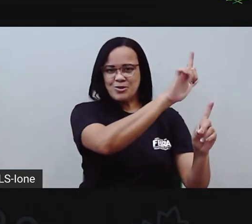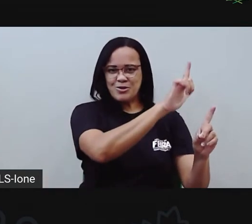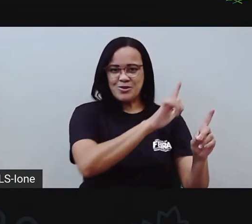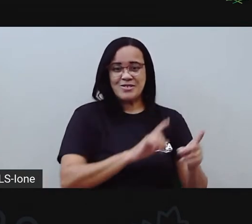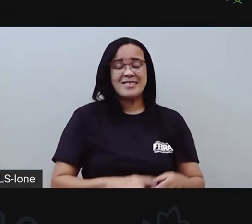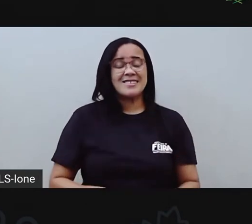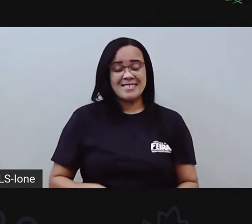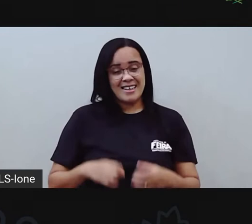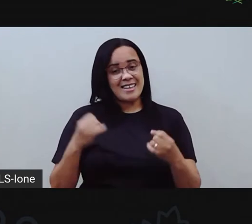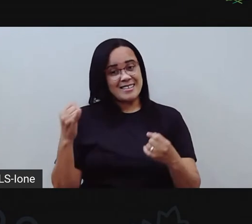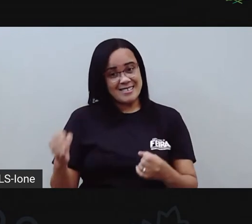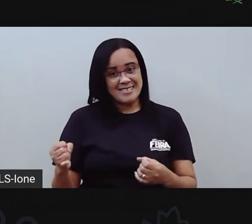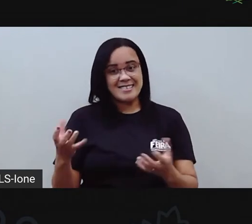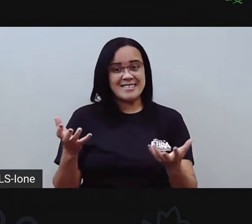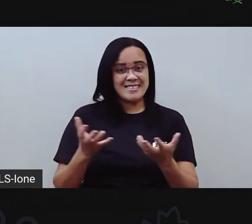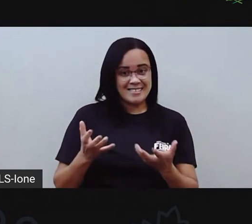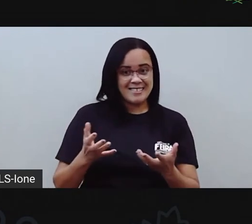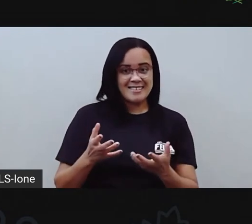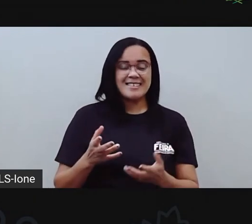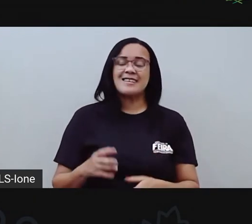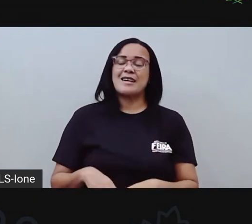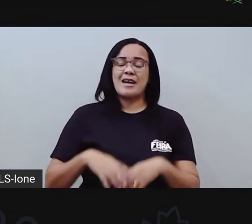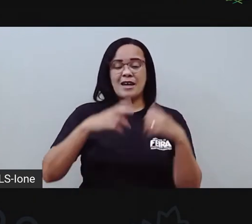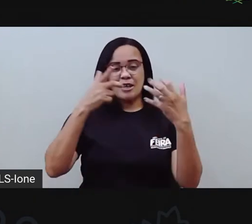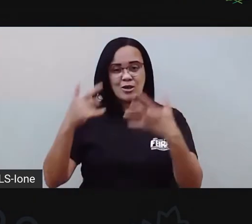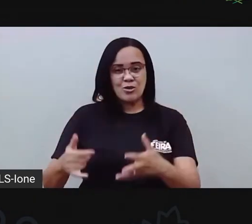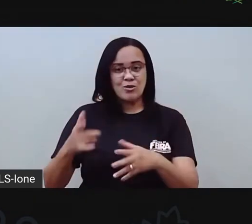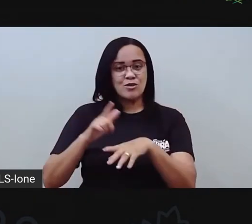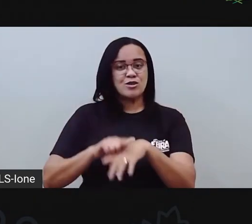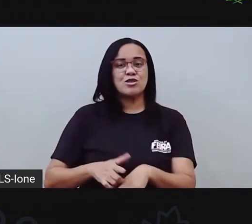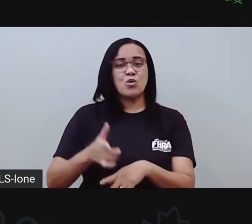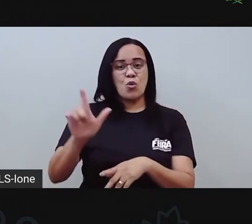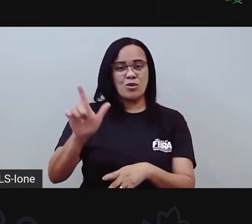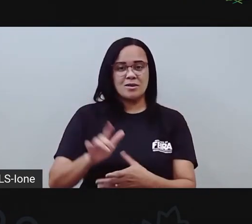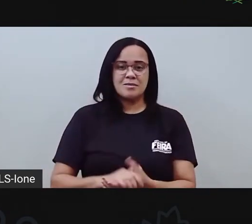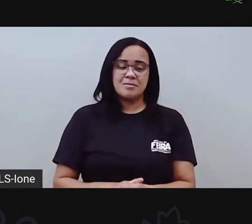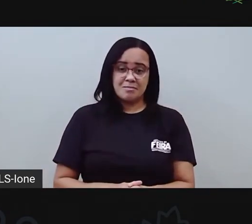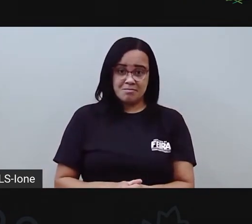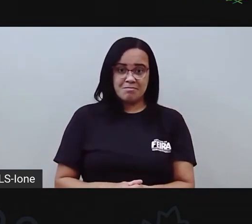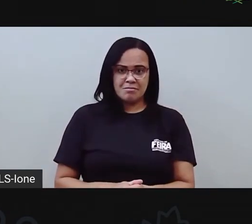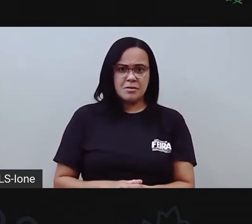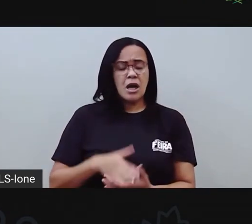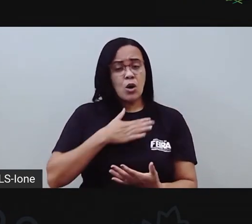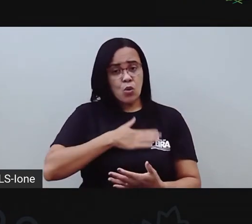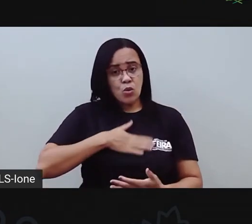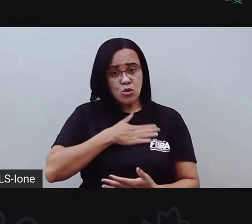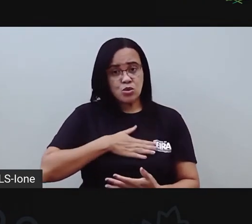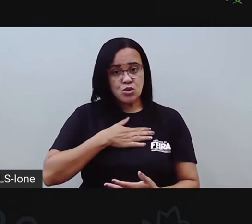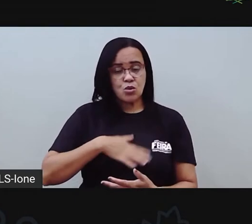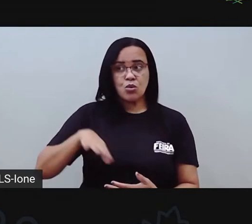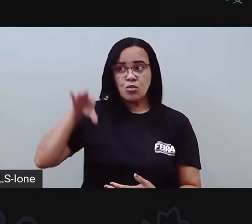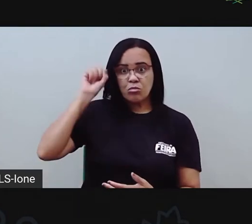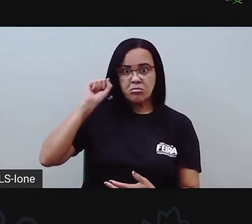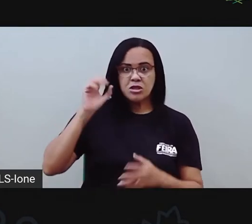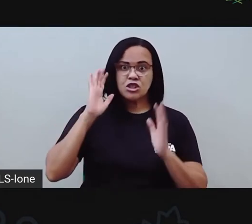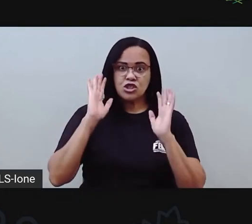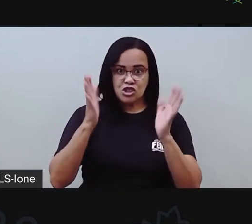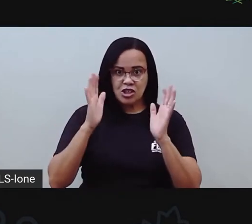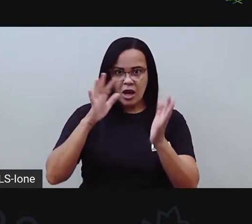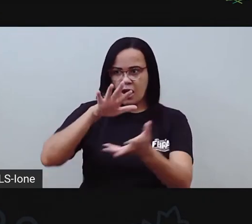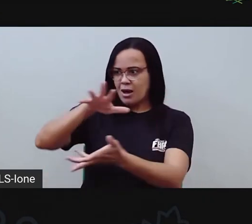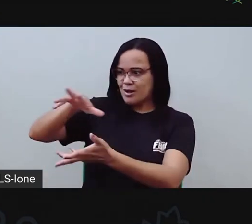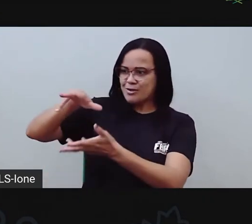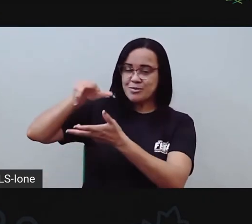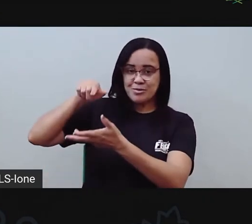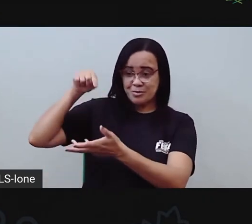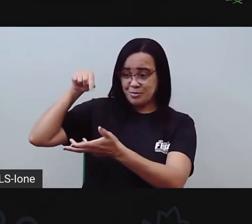de conhecer o mundinho? Já ouviram essa história em algum lugar? Conhecem um mundinho parecido